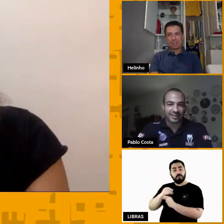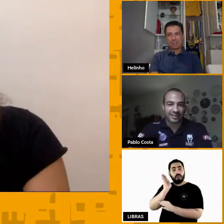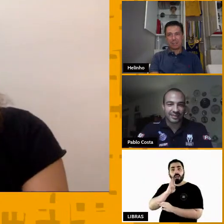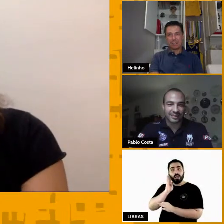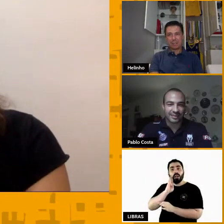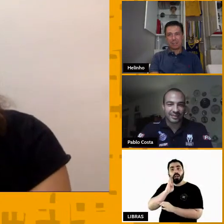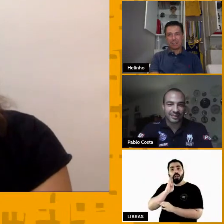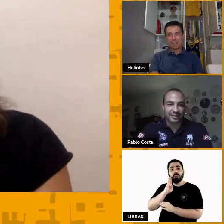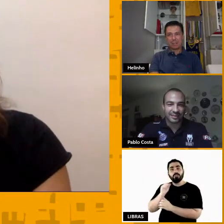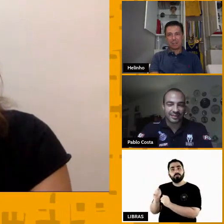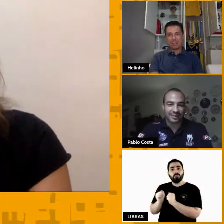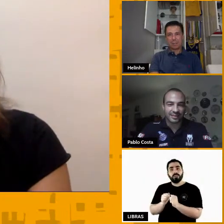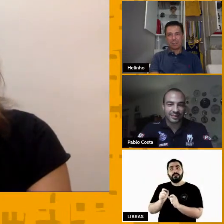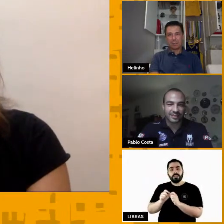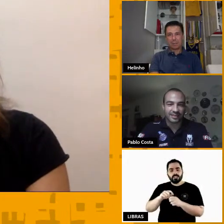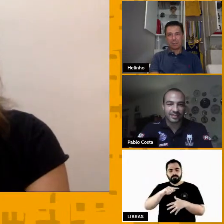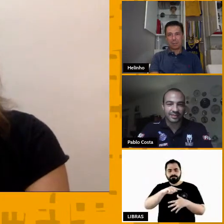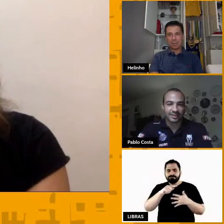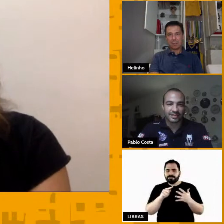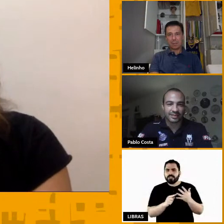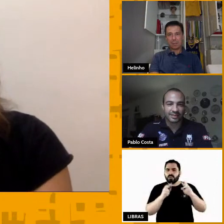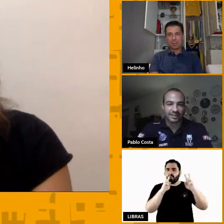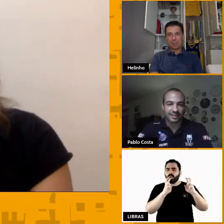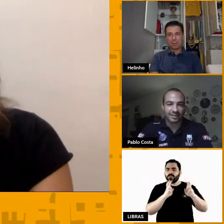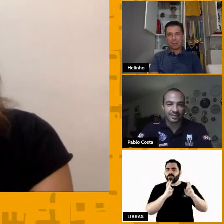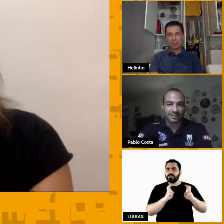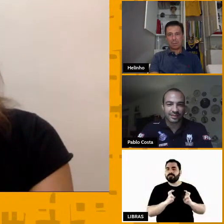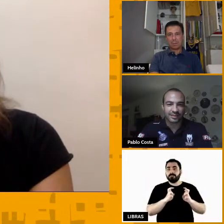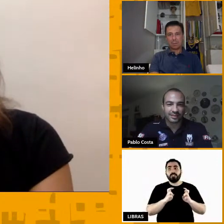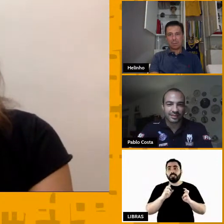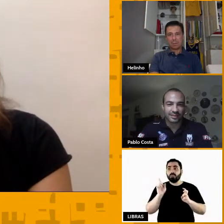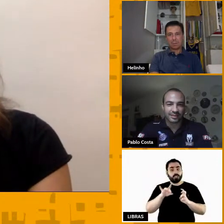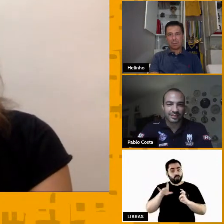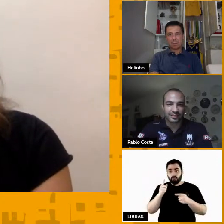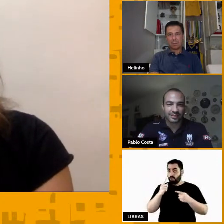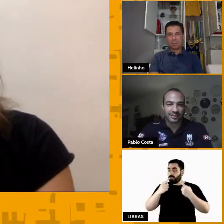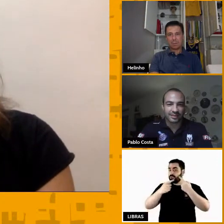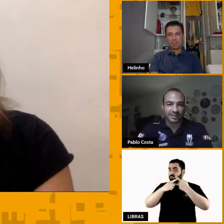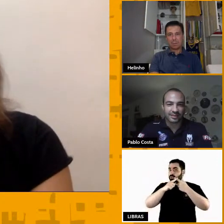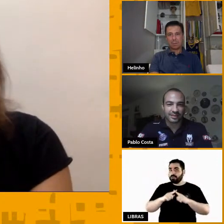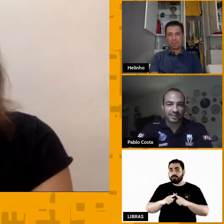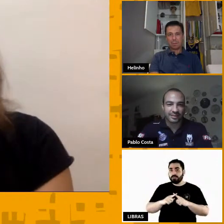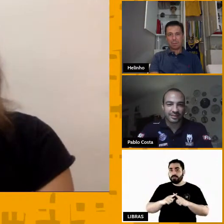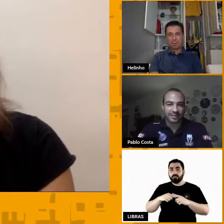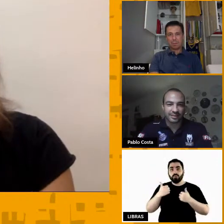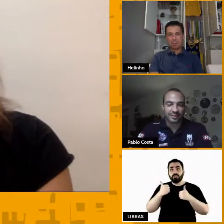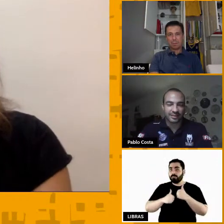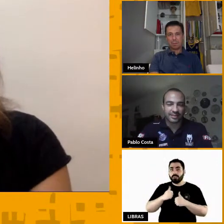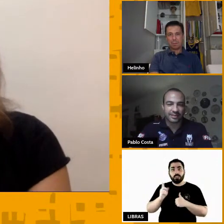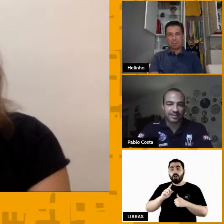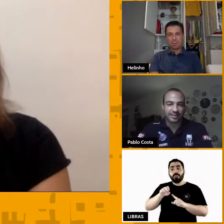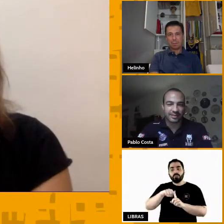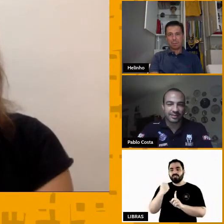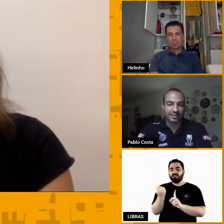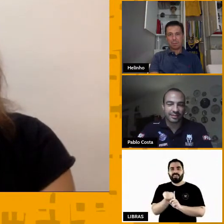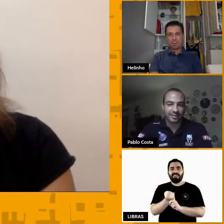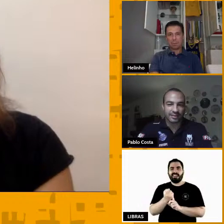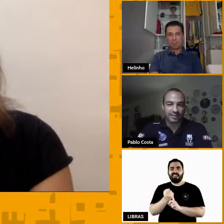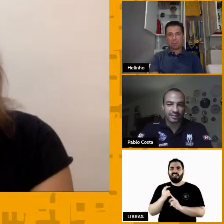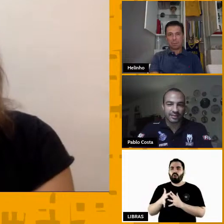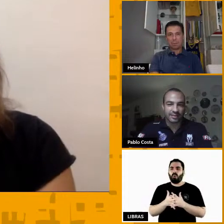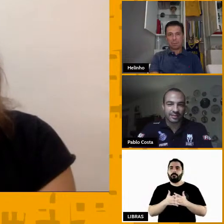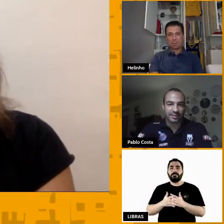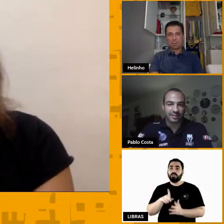discussões transversais que são um desafio não só do esporte, mas da sociedade cada vez mais complexa que a gente vive. De como a gente